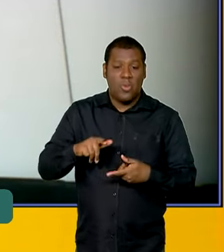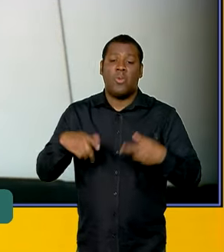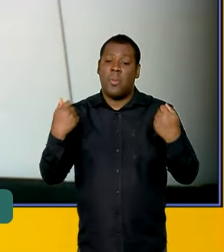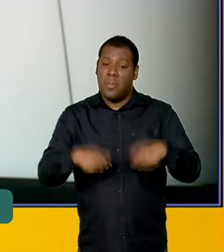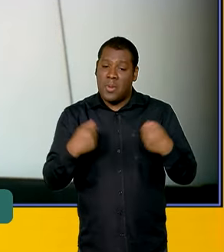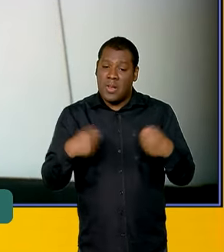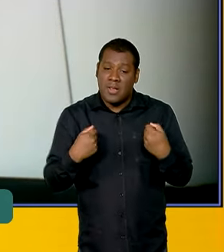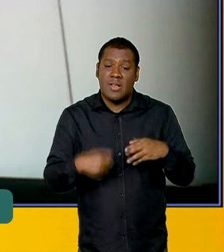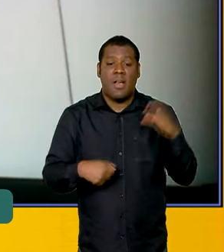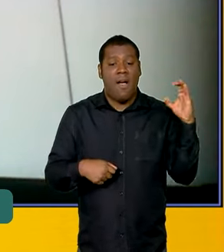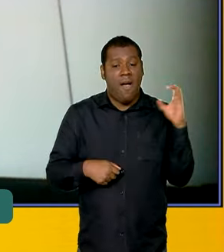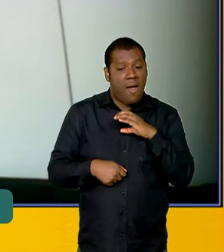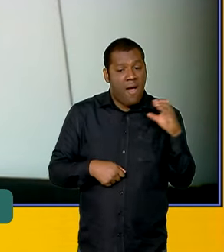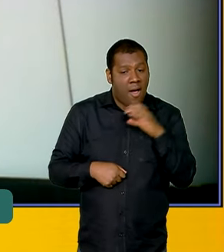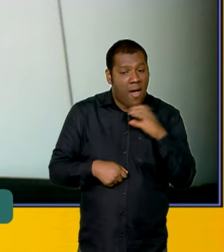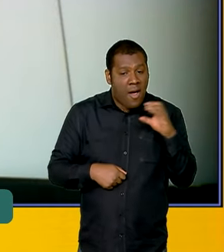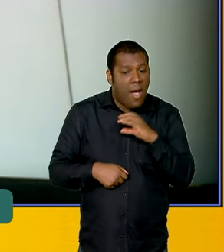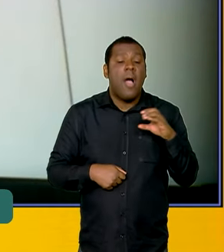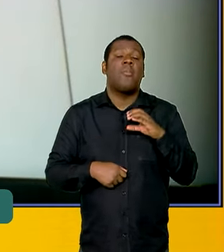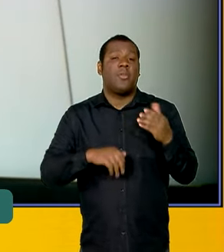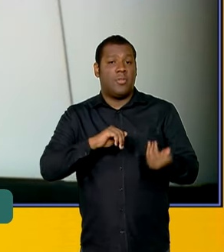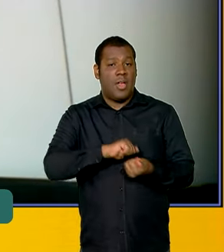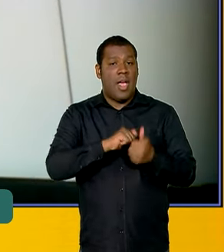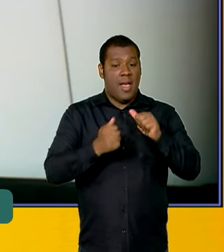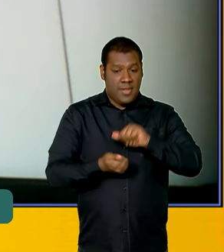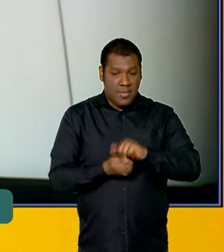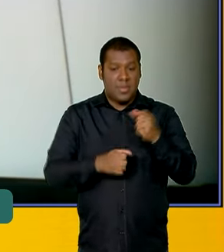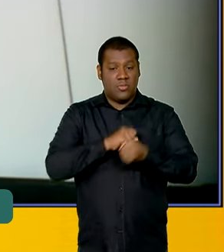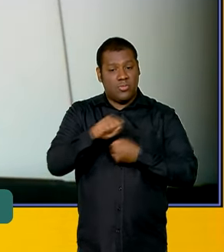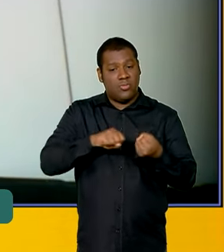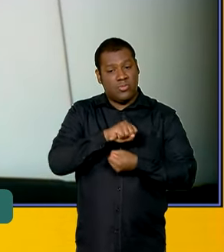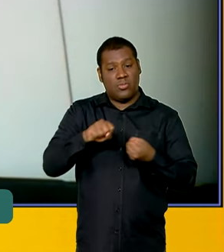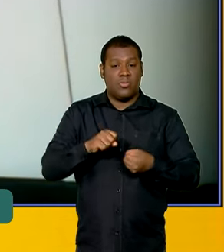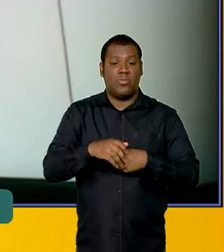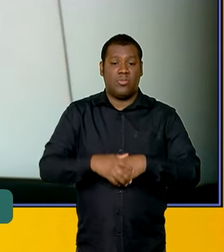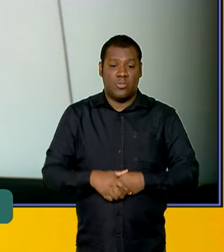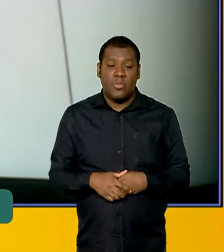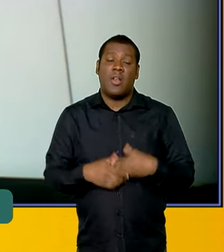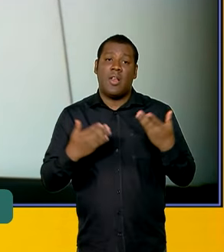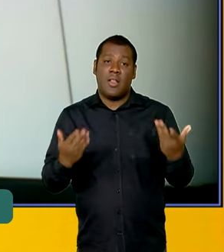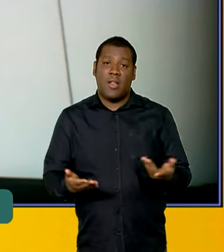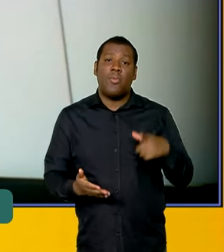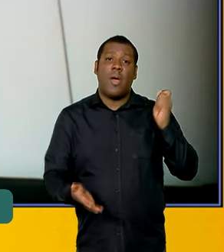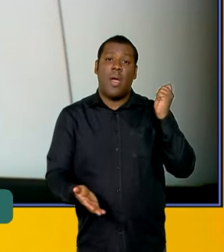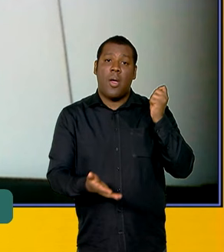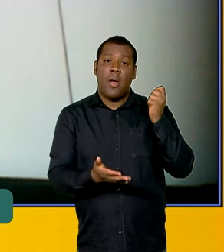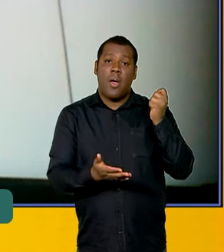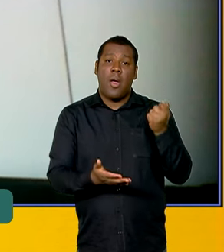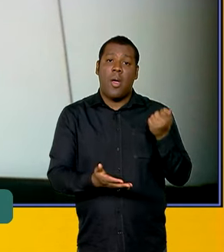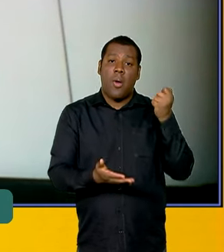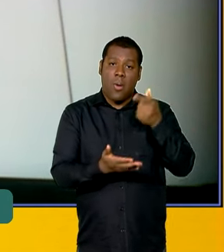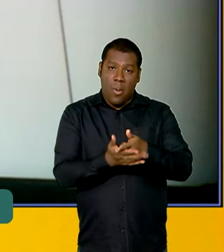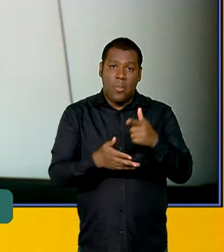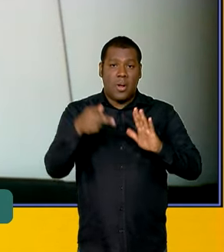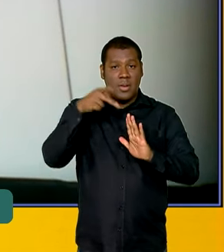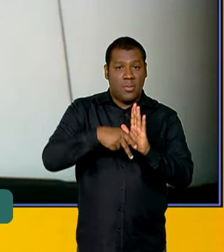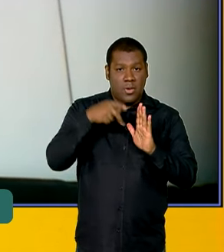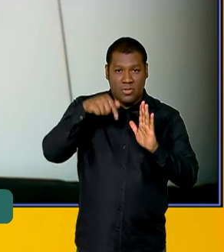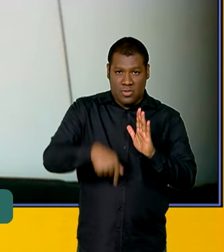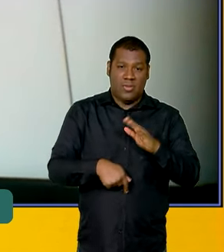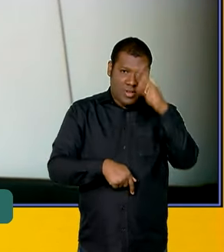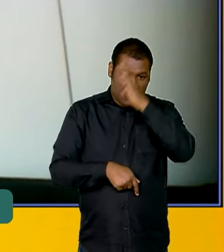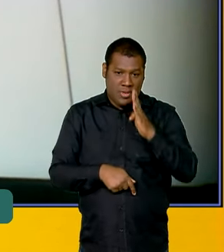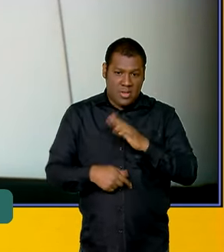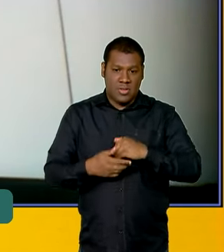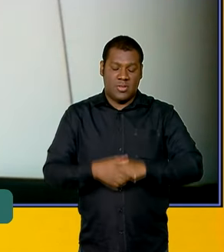acelerar os seus processos de descarbonização possam fazê-lo no Brasil de forma mais barata, mais segura